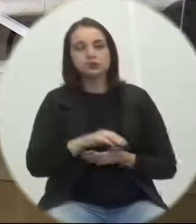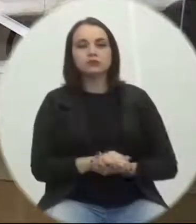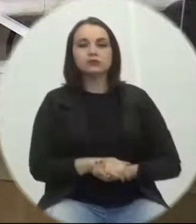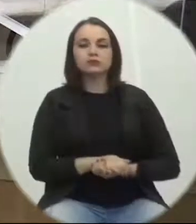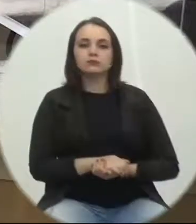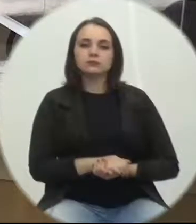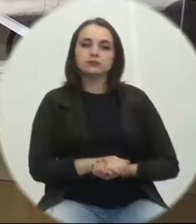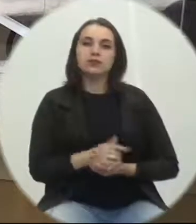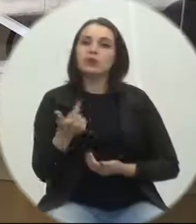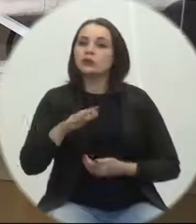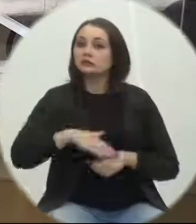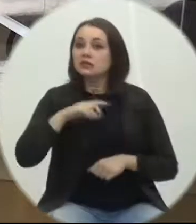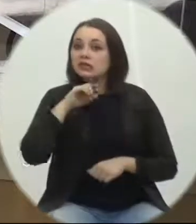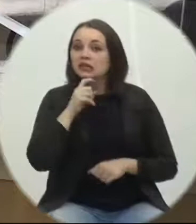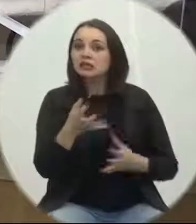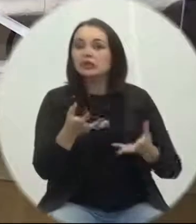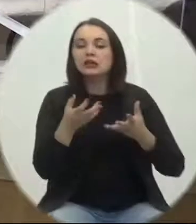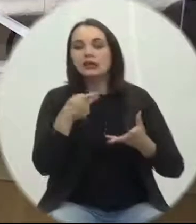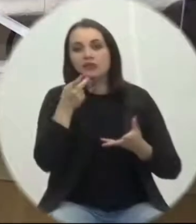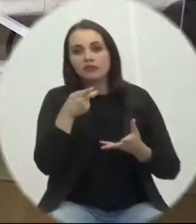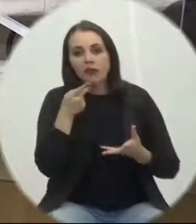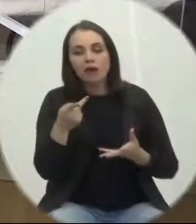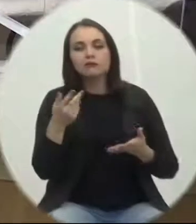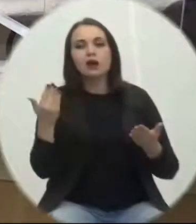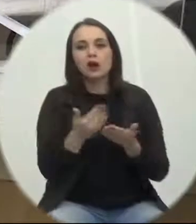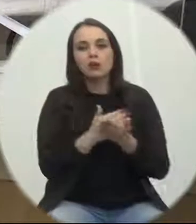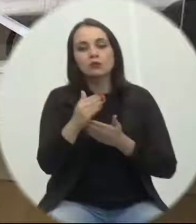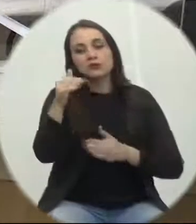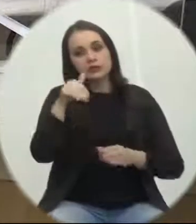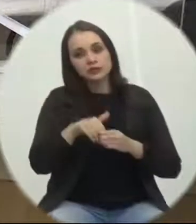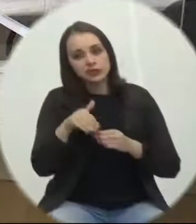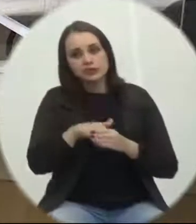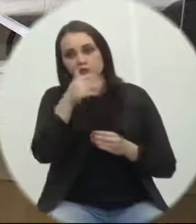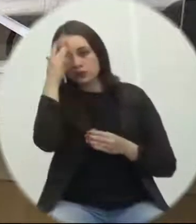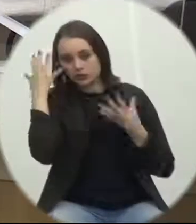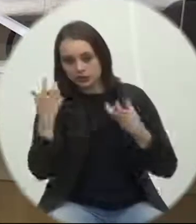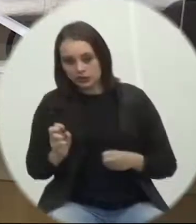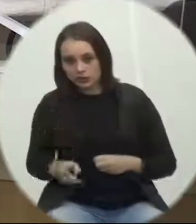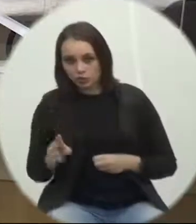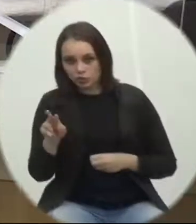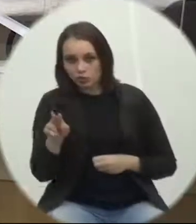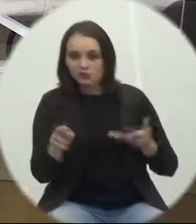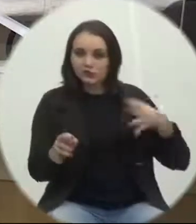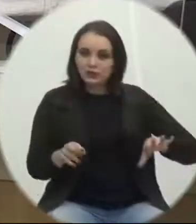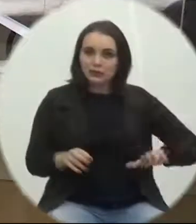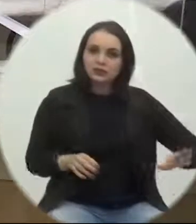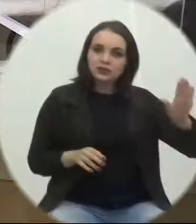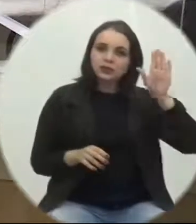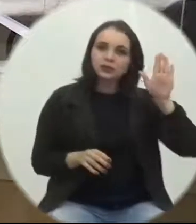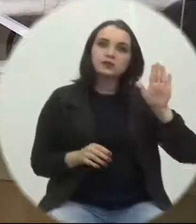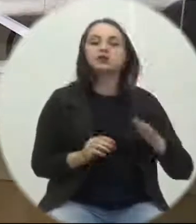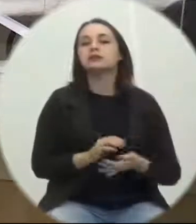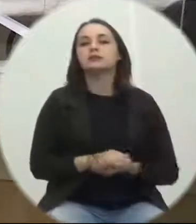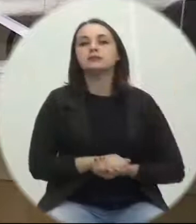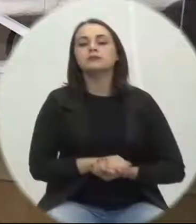Não havendo quem queira discutir o requerimento está em votação. Favoráveis permaneçam como estão os contrários se manifestem.